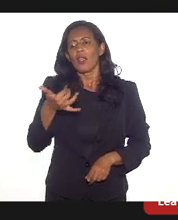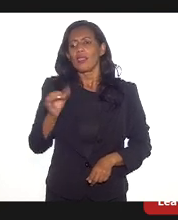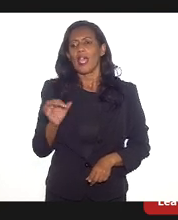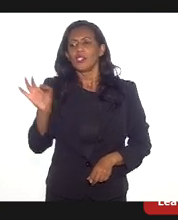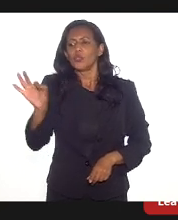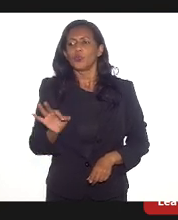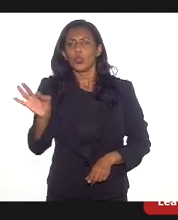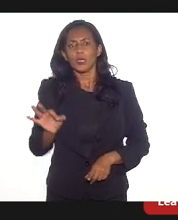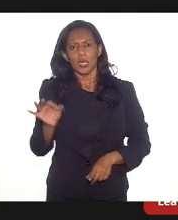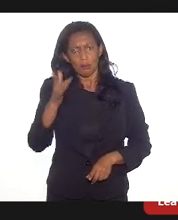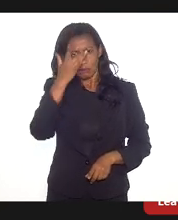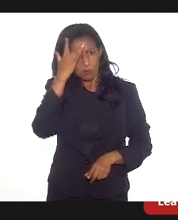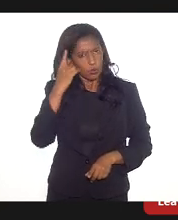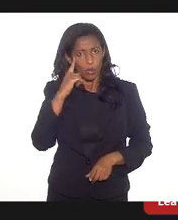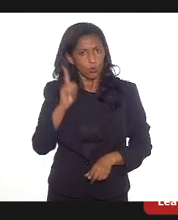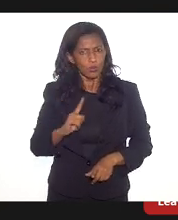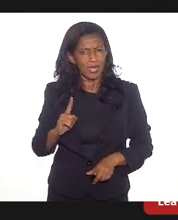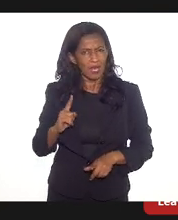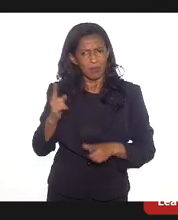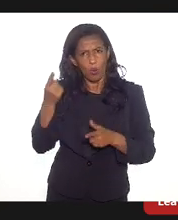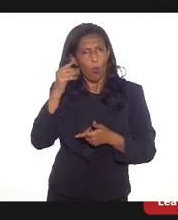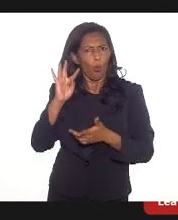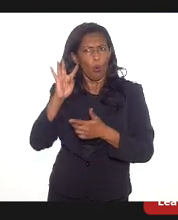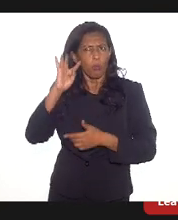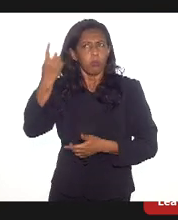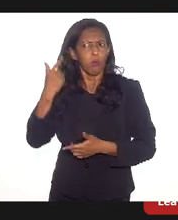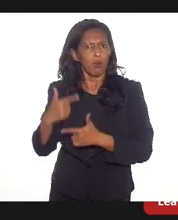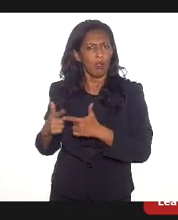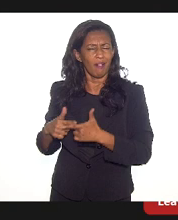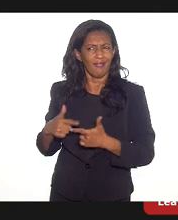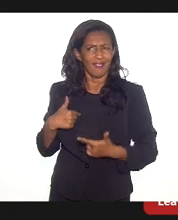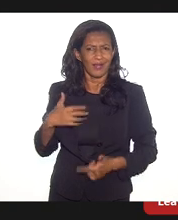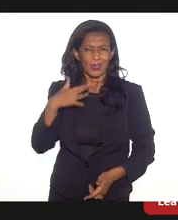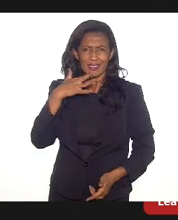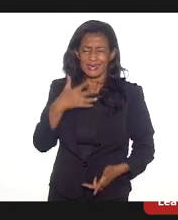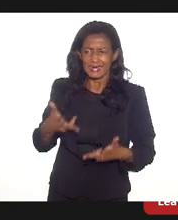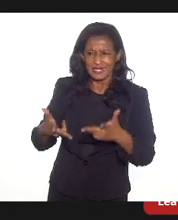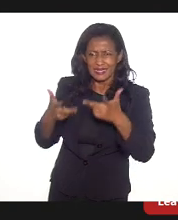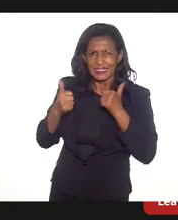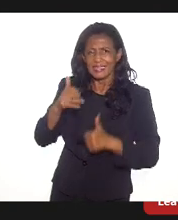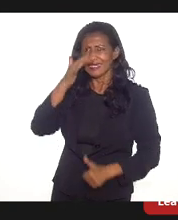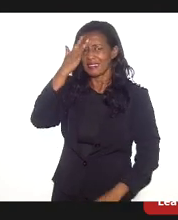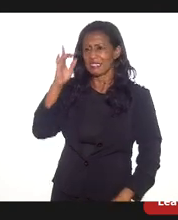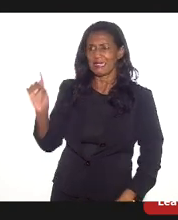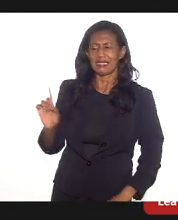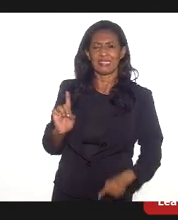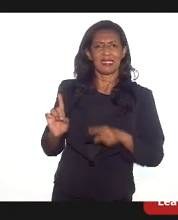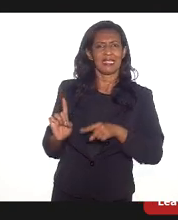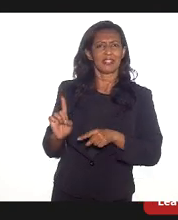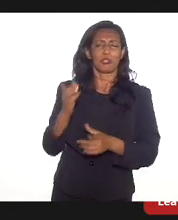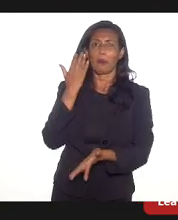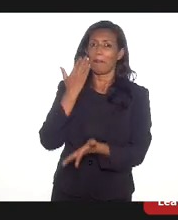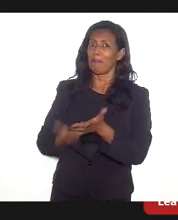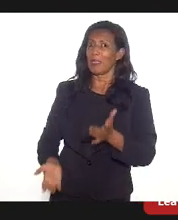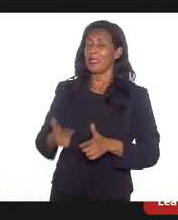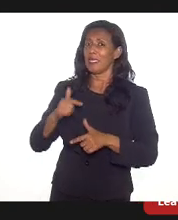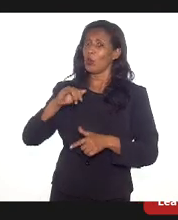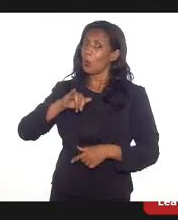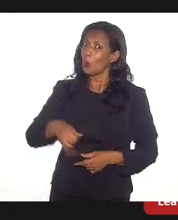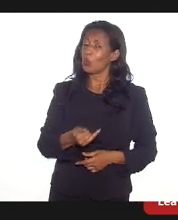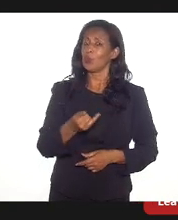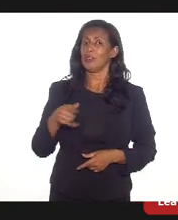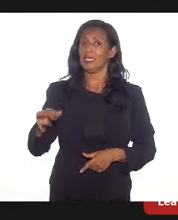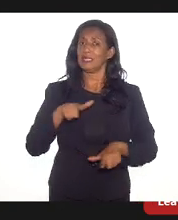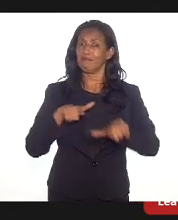fazer essas contas. Então, eu tenho percebido que as pessoas, os trabalhadores estão perdendo a oportunidade,